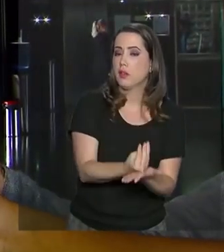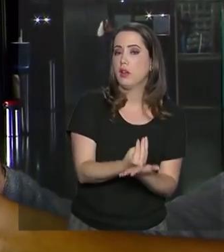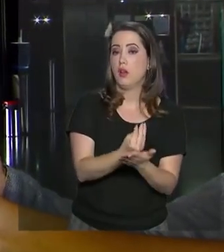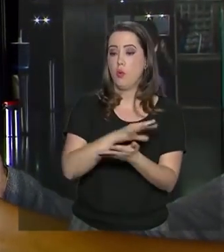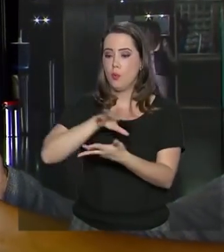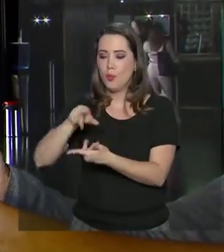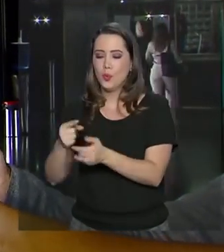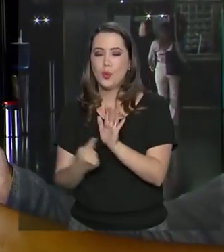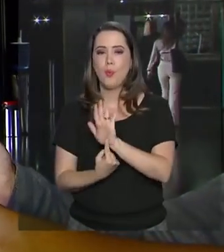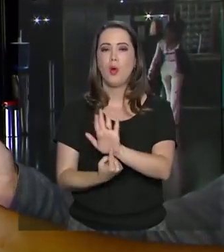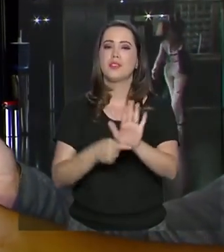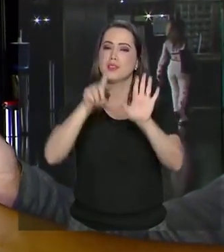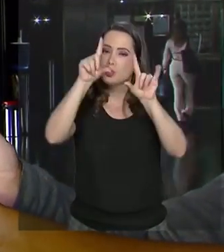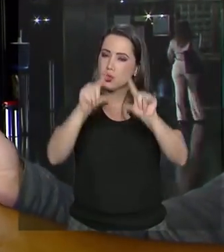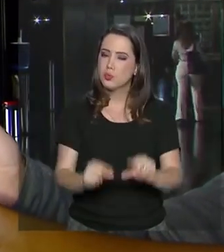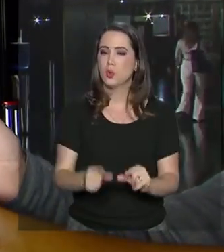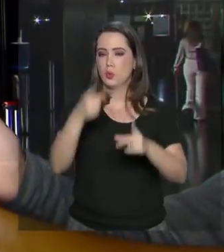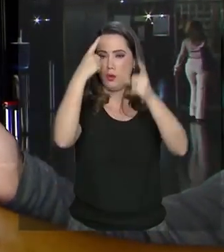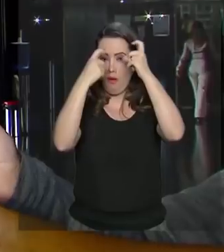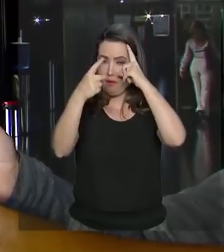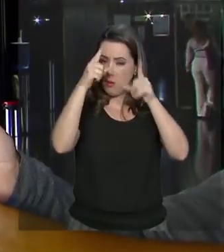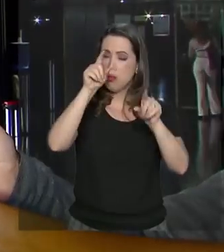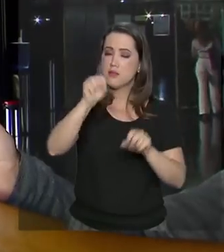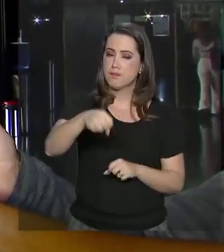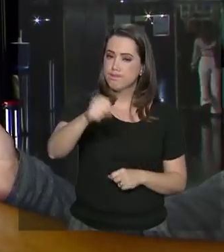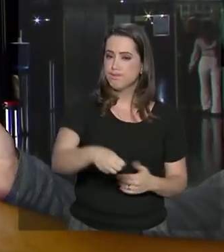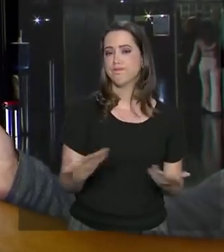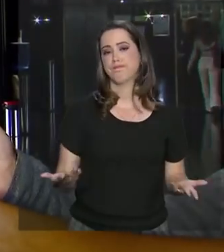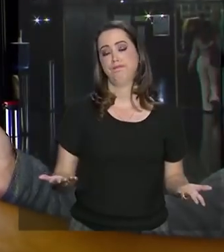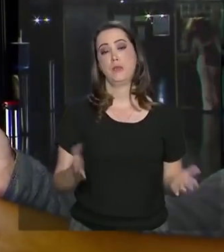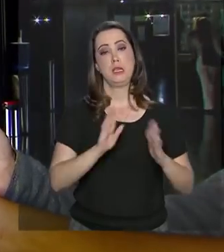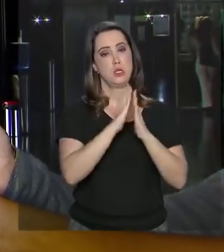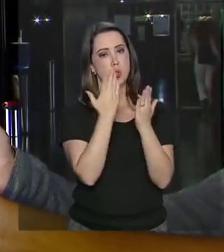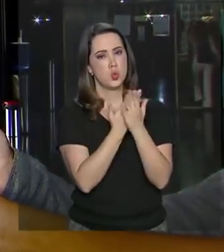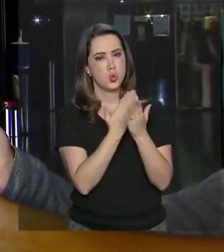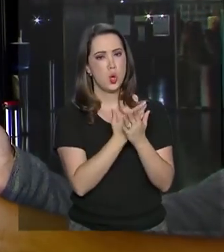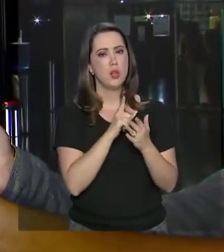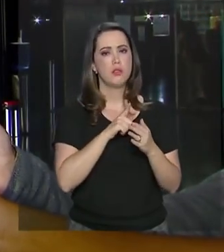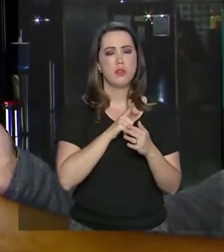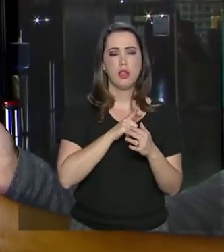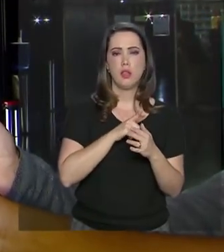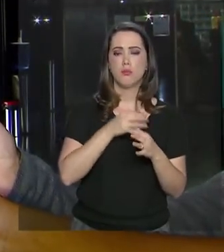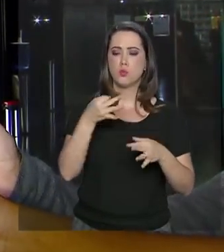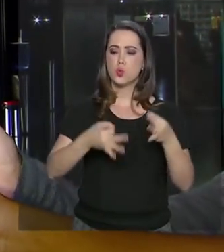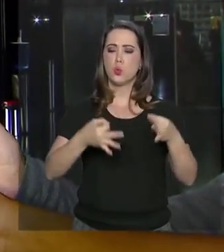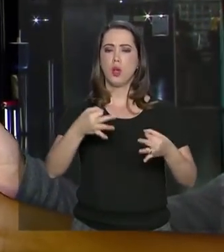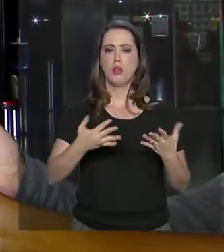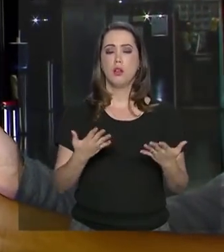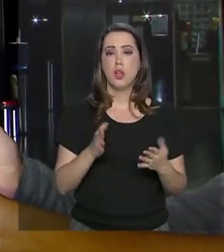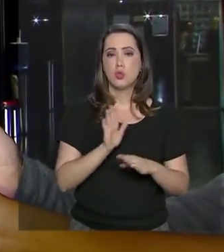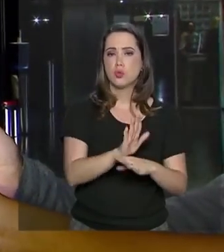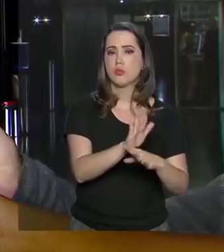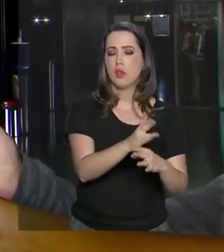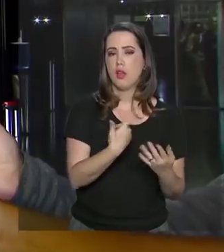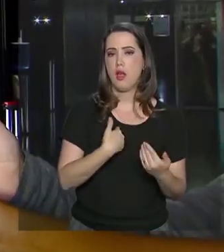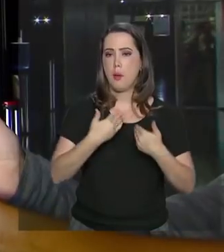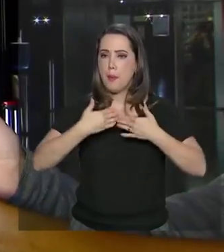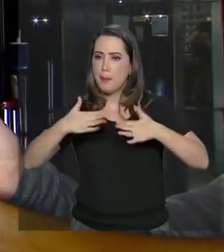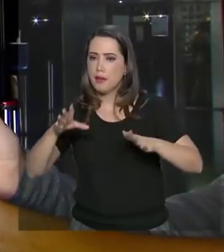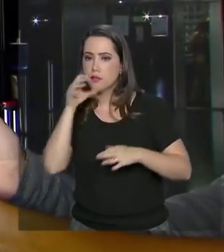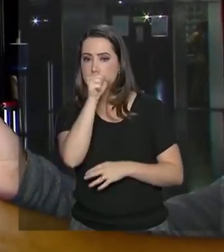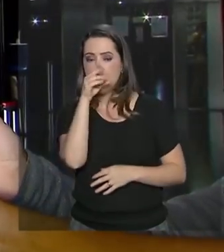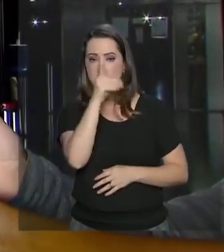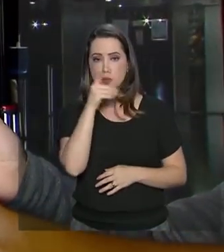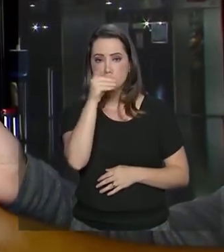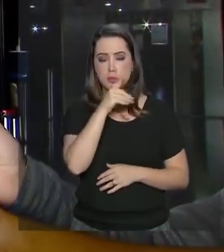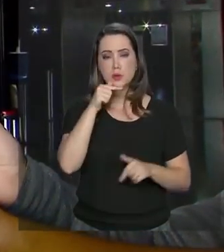violência também. As escolas terem mediação de conflito, ficarem abertas no fim de semana para práticas esportivas